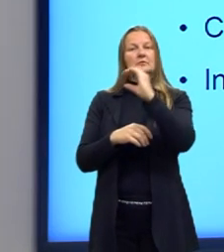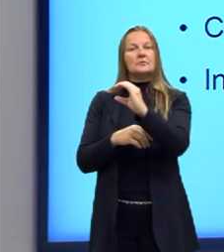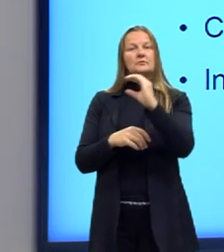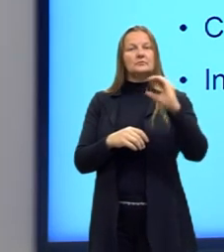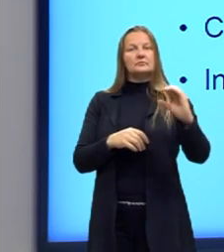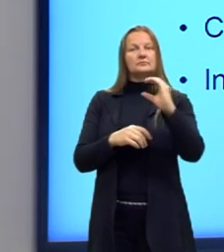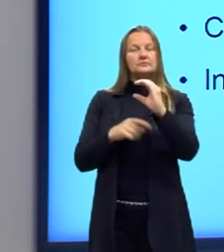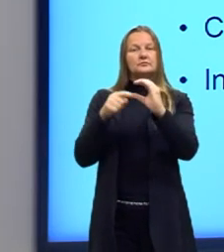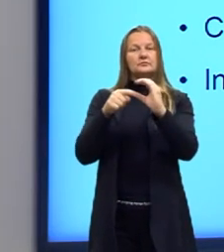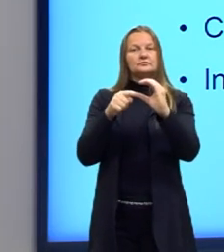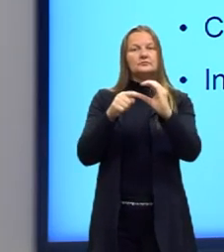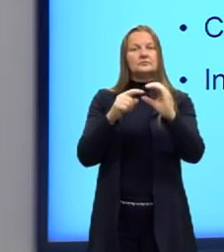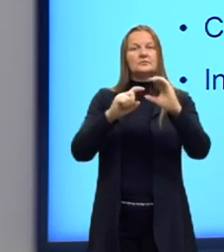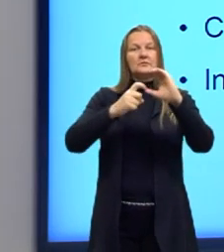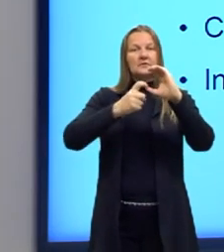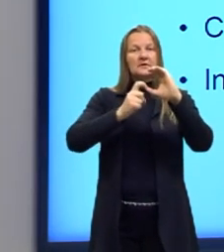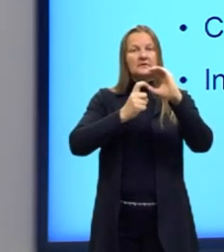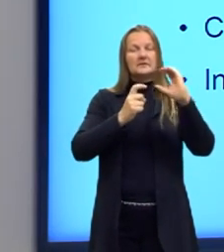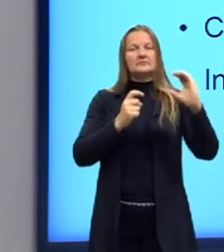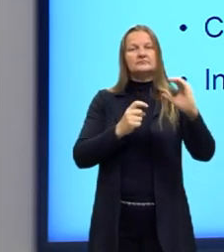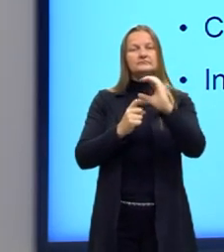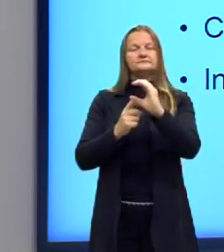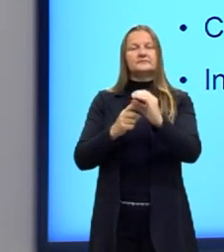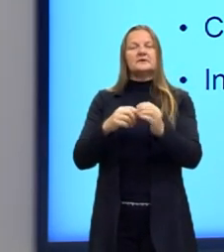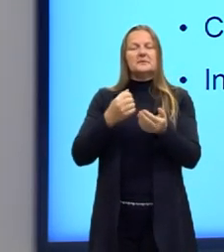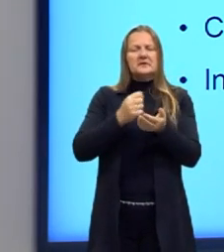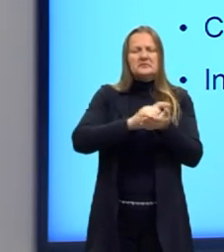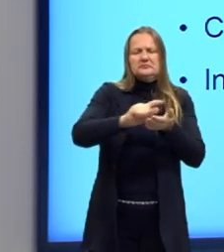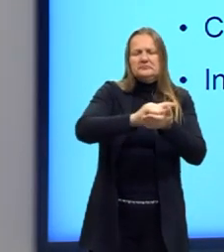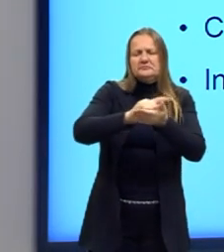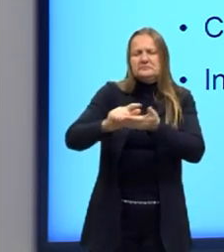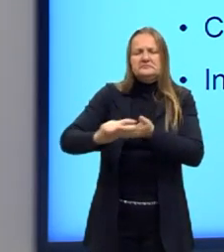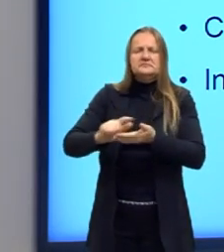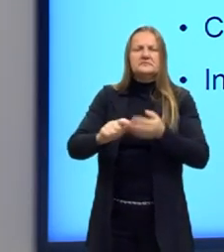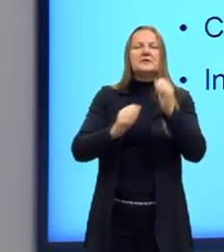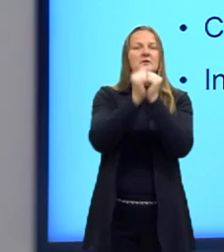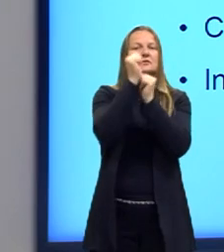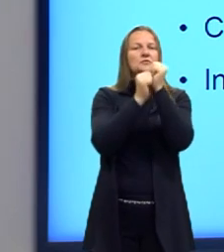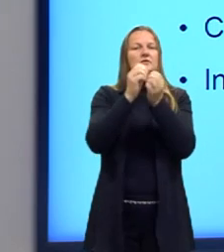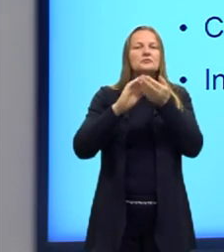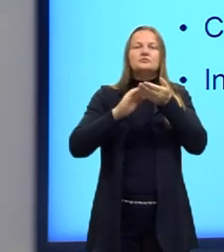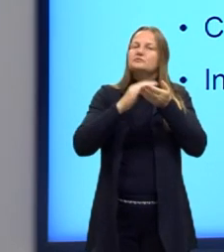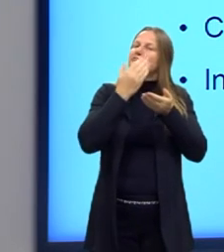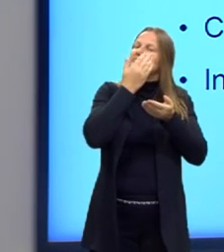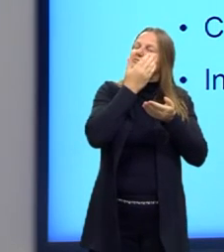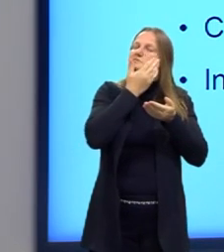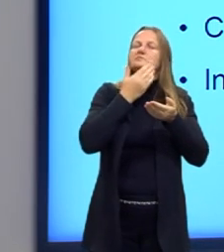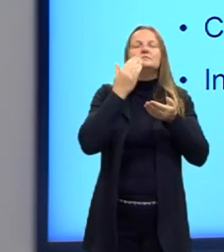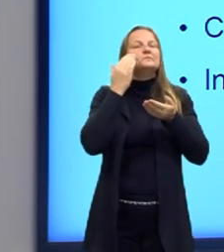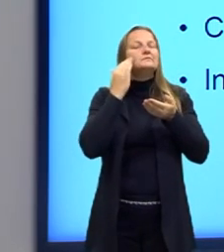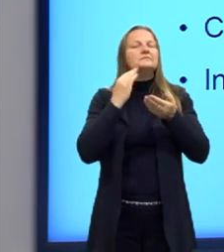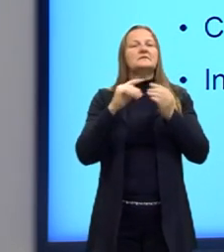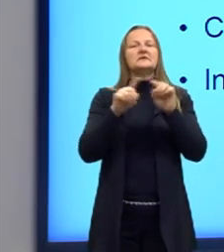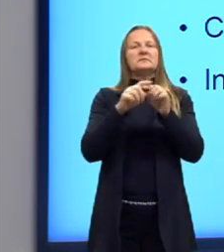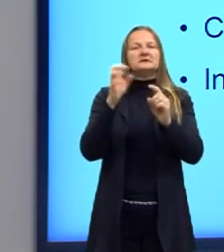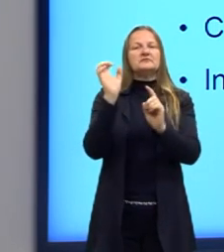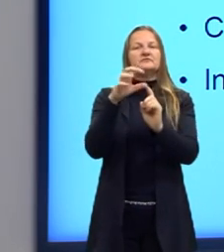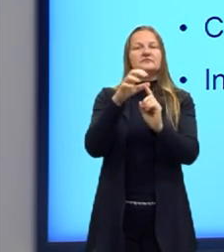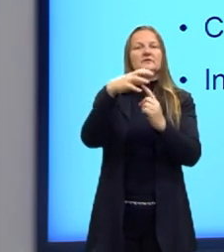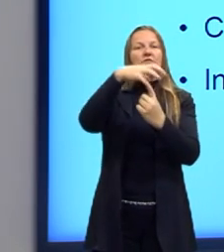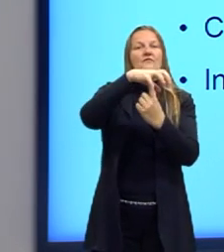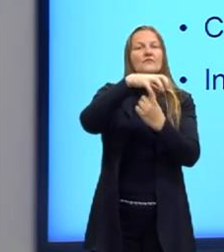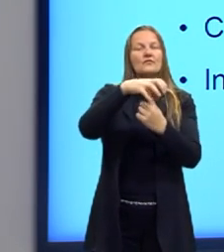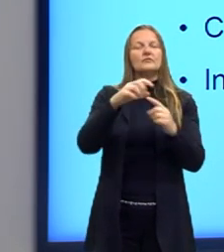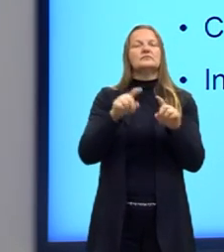carbônica. Na produção de desinfetantes, na indústria de cosméticos, como fungicida, em